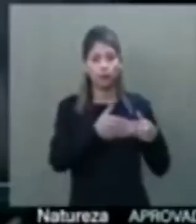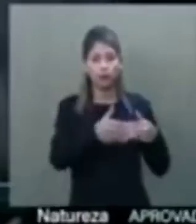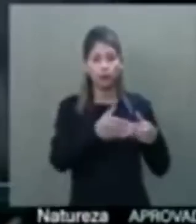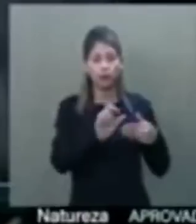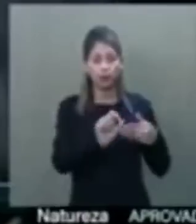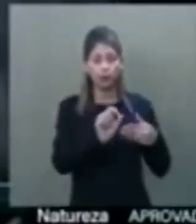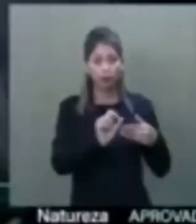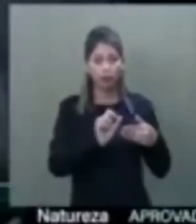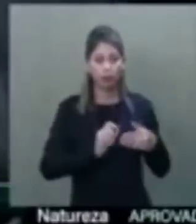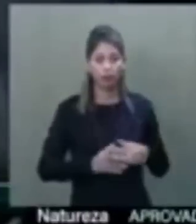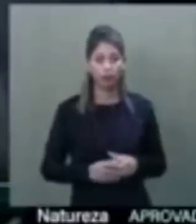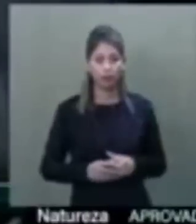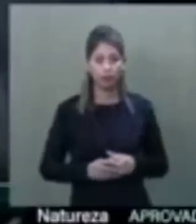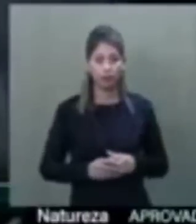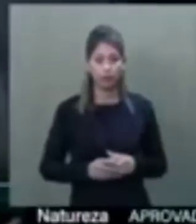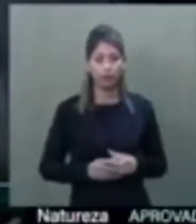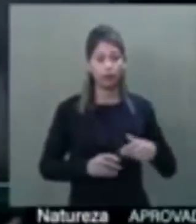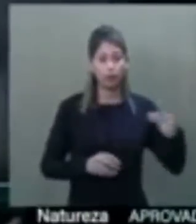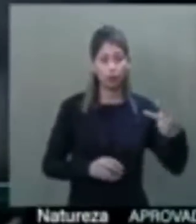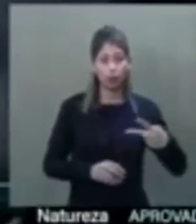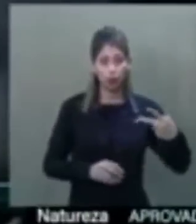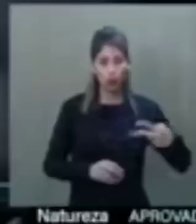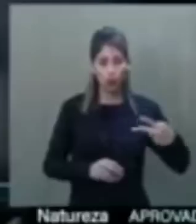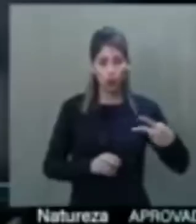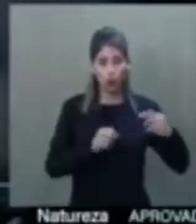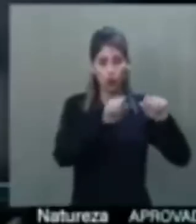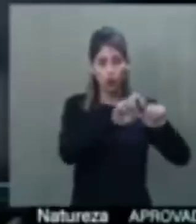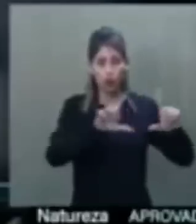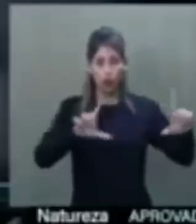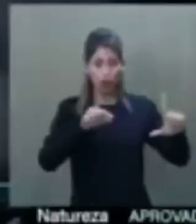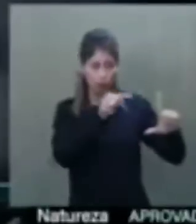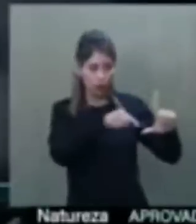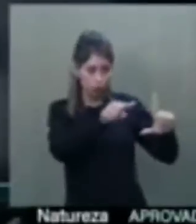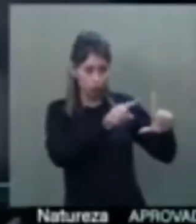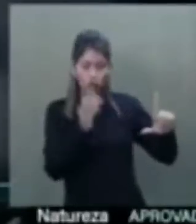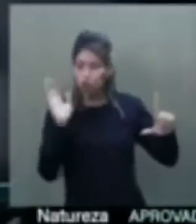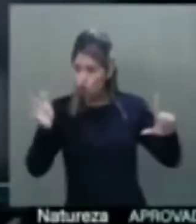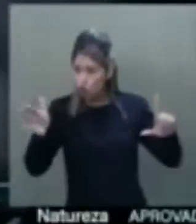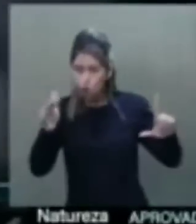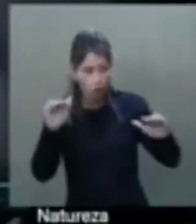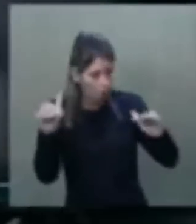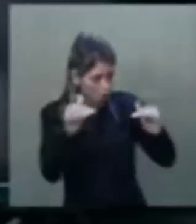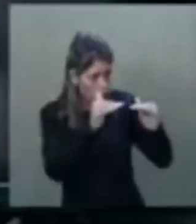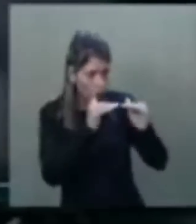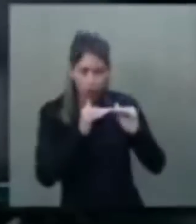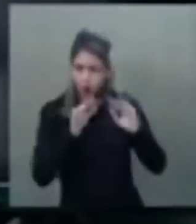Passamos a deliberação do segundo turno. O consulto e plenário estão todos de acordo com a deliberação do segundo turno.